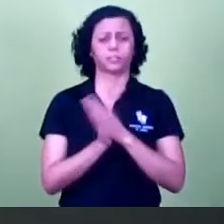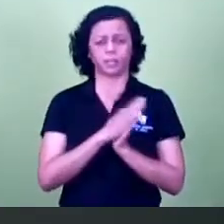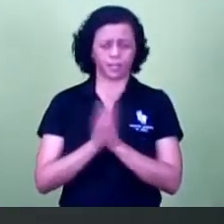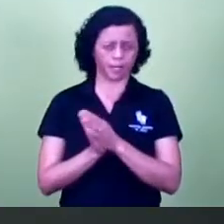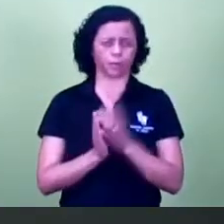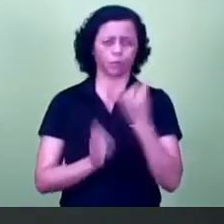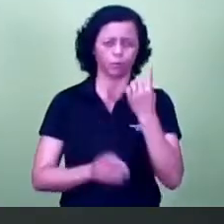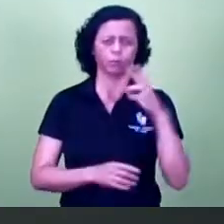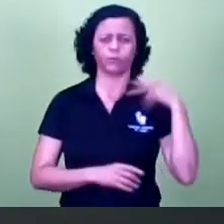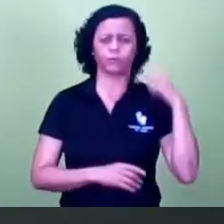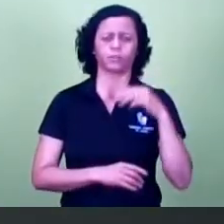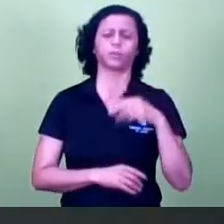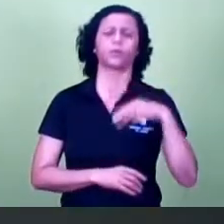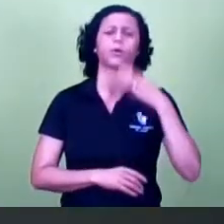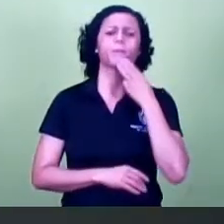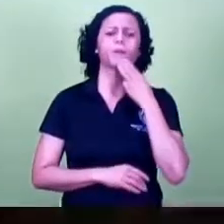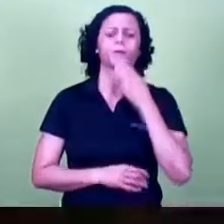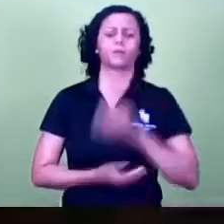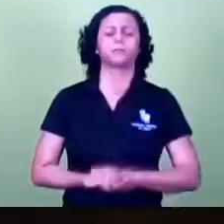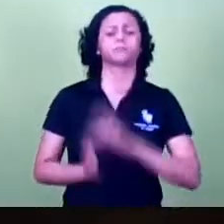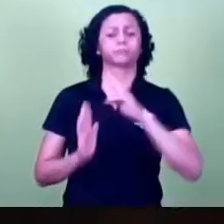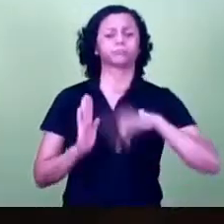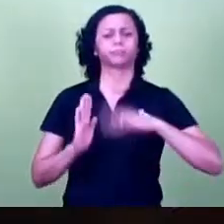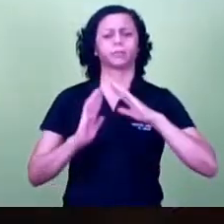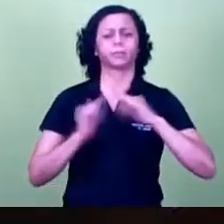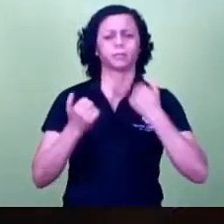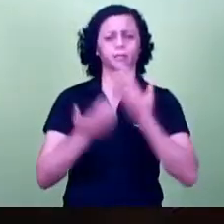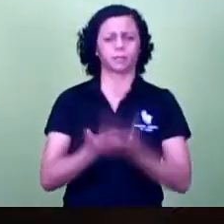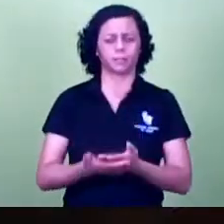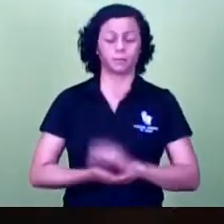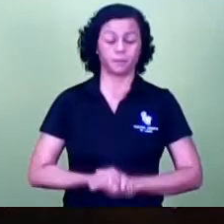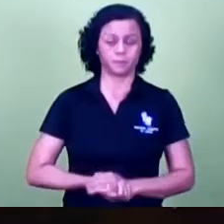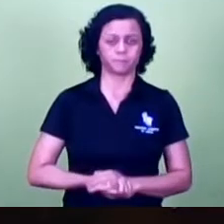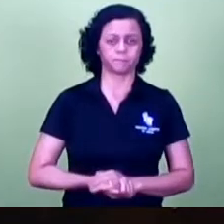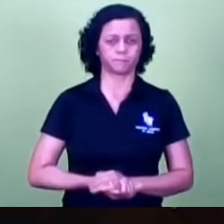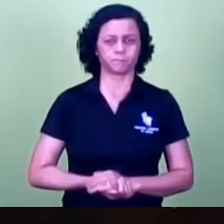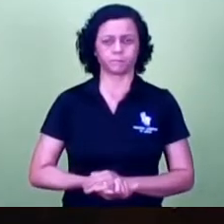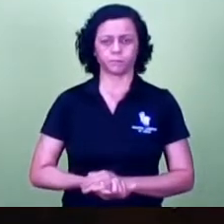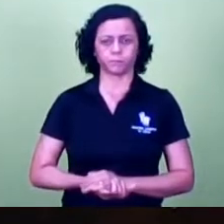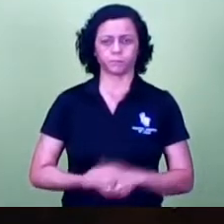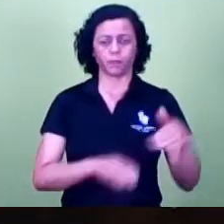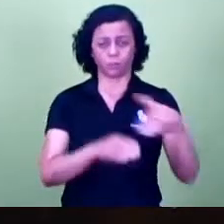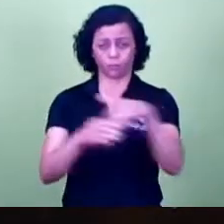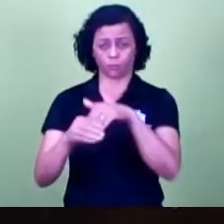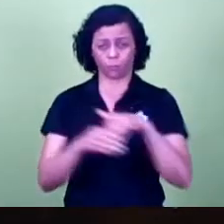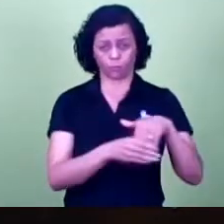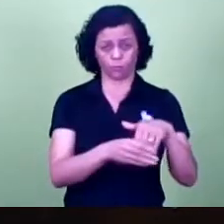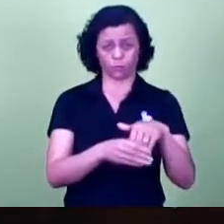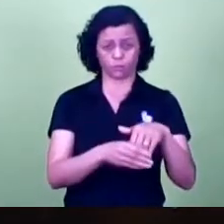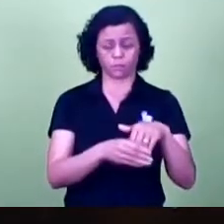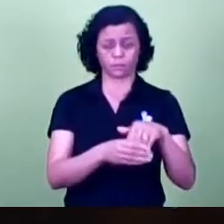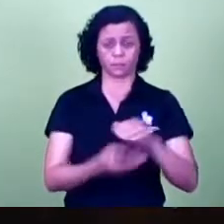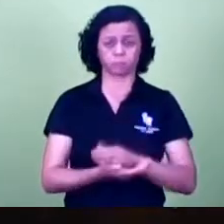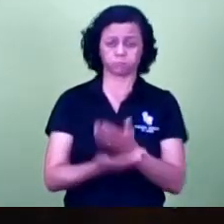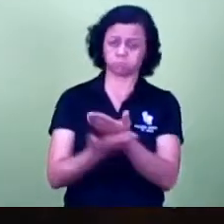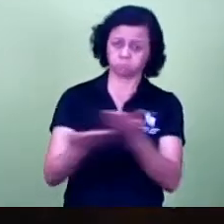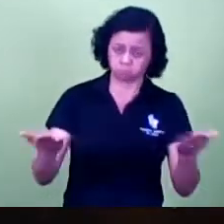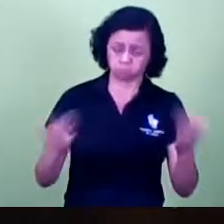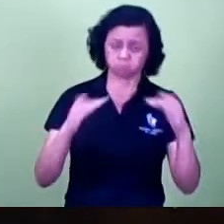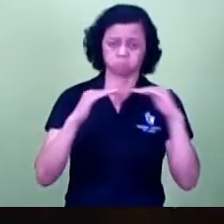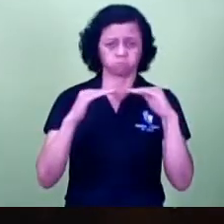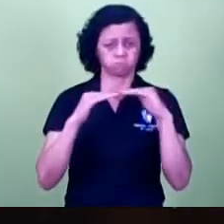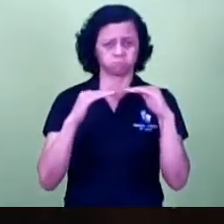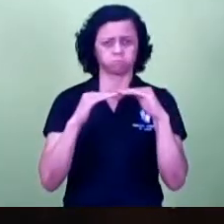Lido, os requerimentos, presidente. Requerimentos encontram-se em votação. Senhores e as senhoras